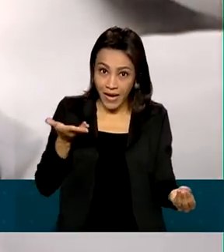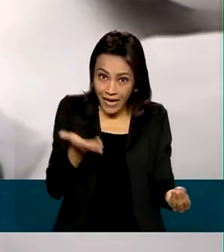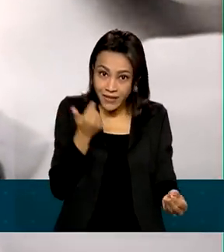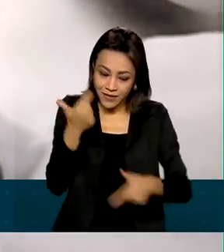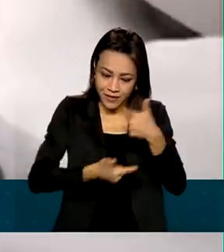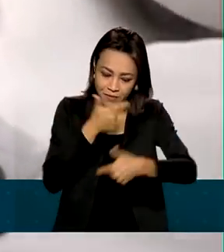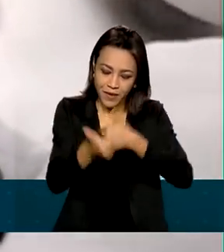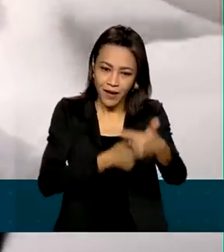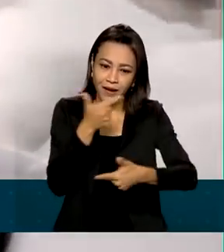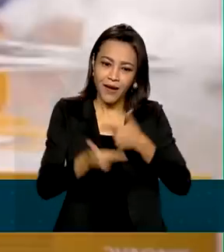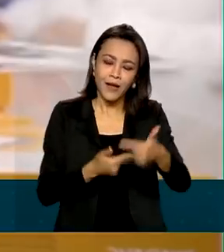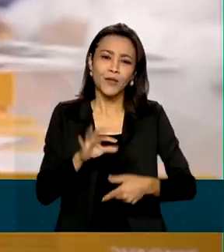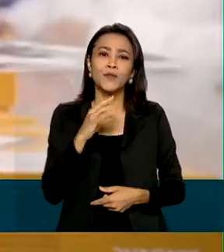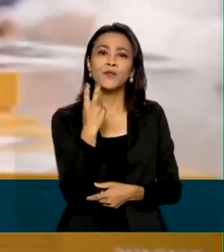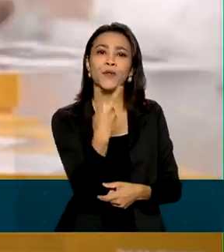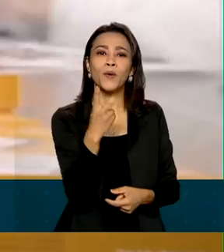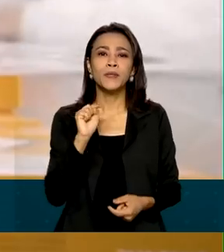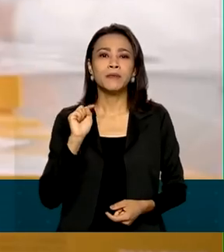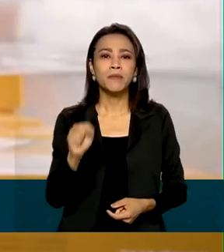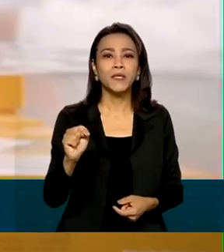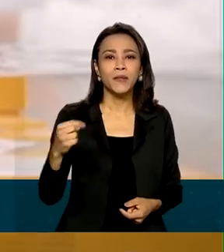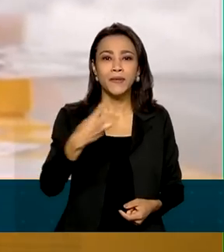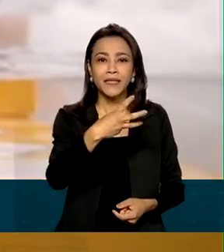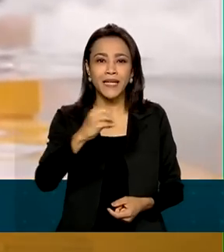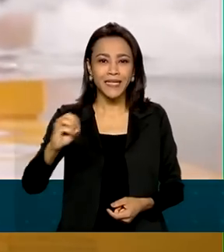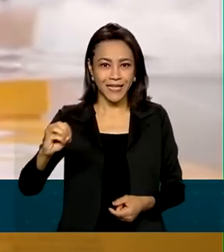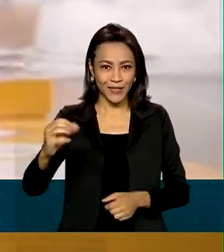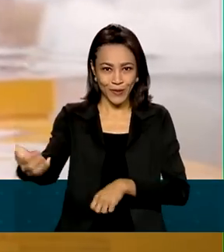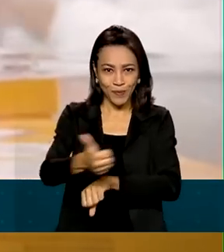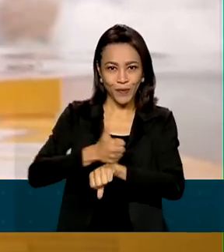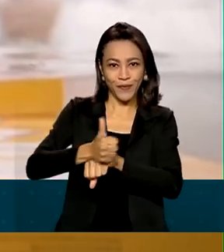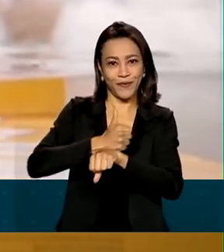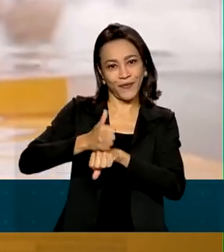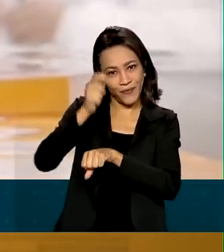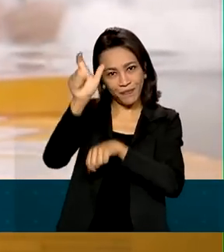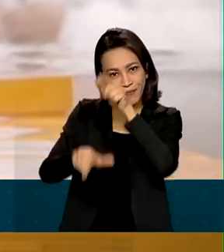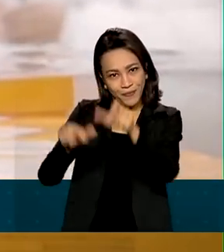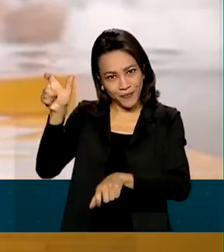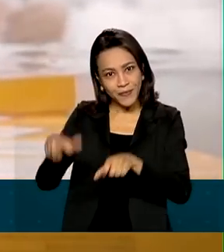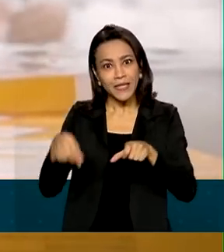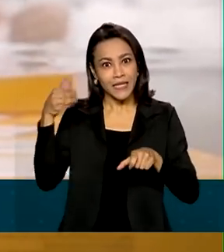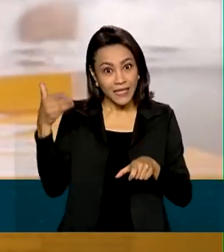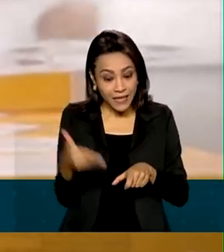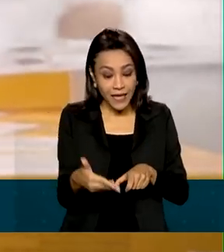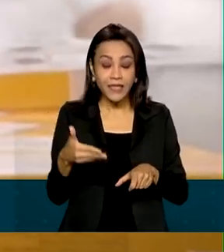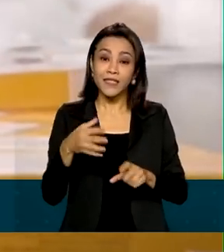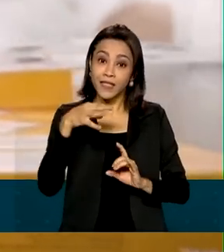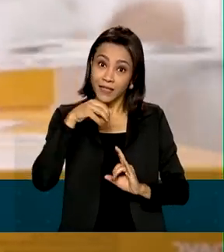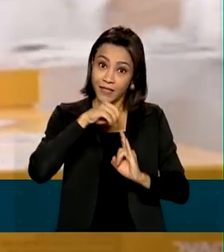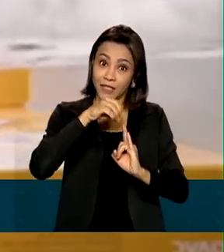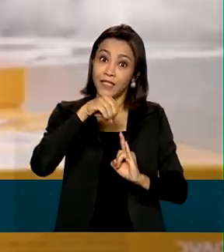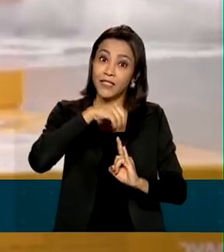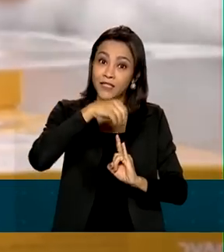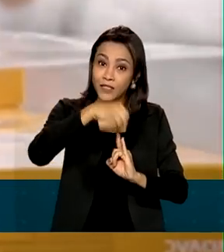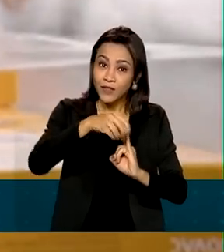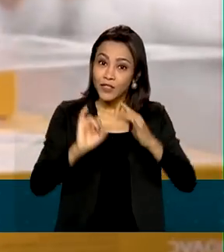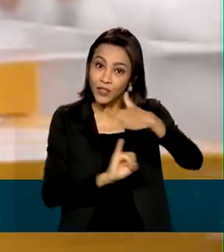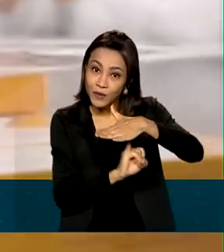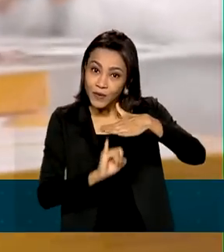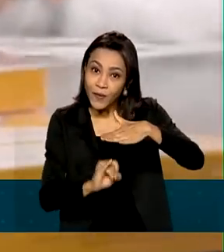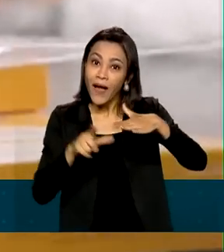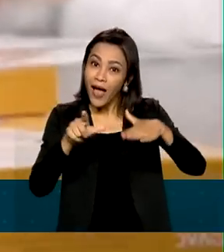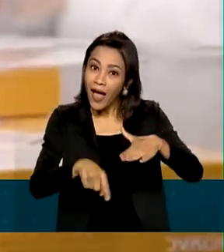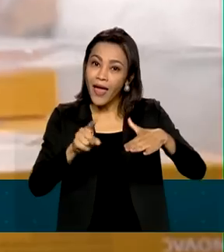realizado pelos 2.300 profissionais de biomanguinhos, faz com que a instituição seja um dos maiores centros de